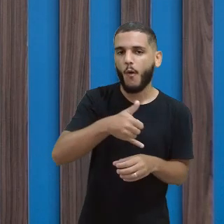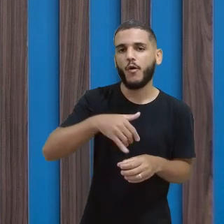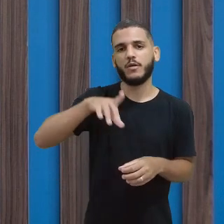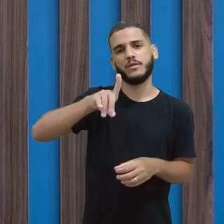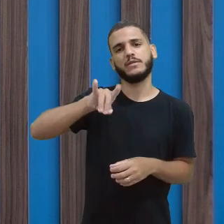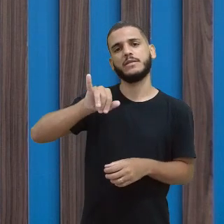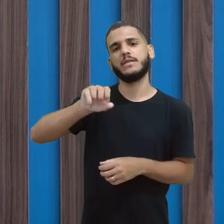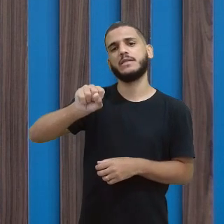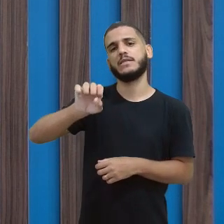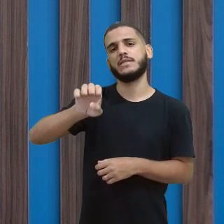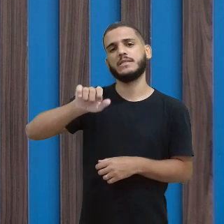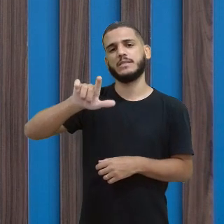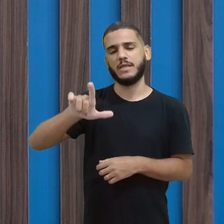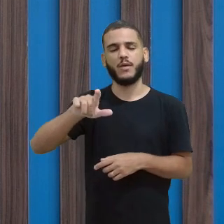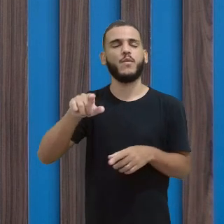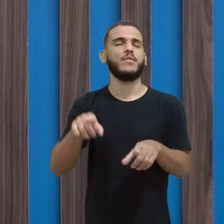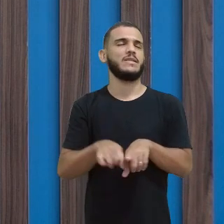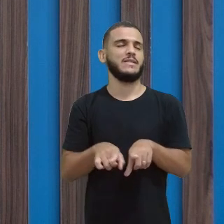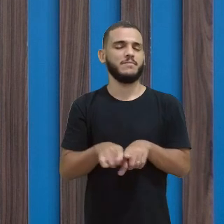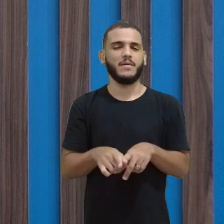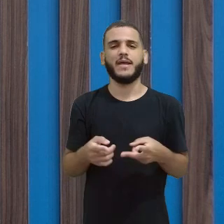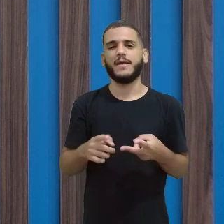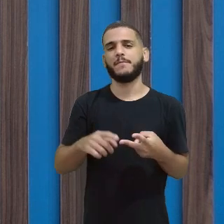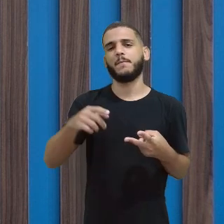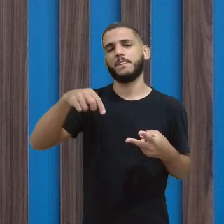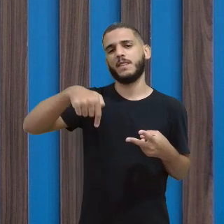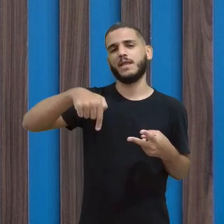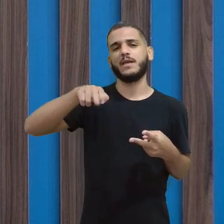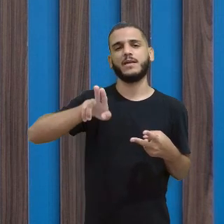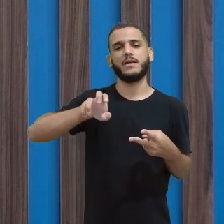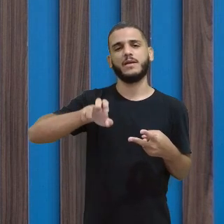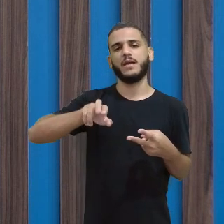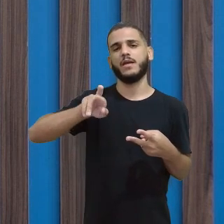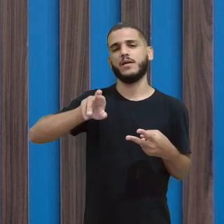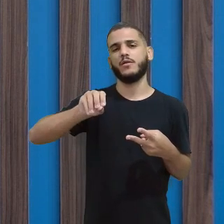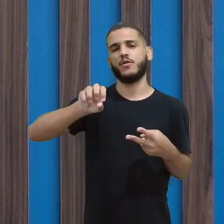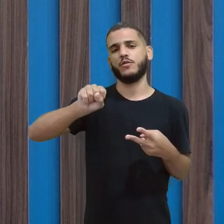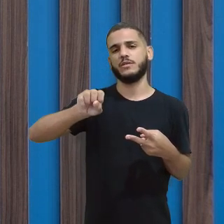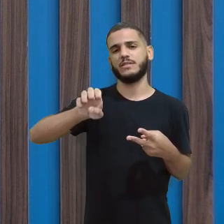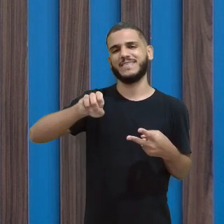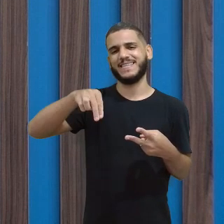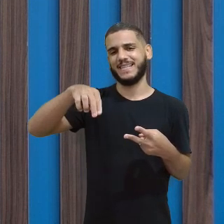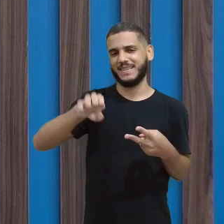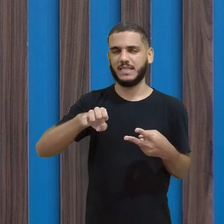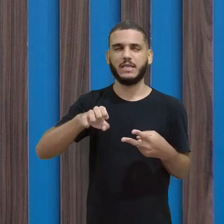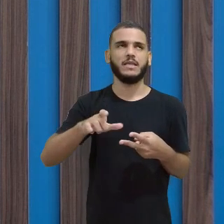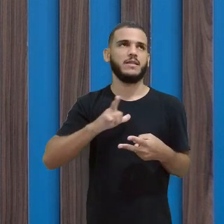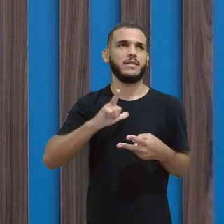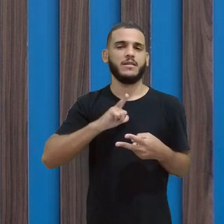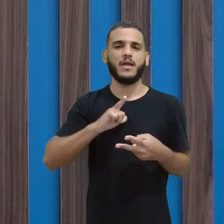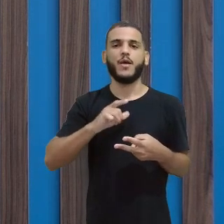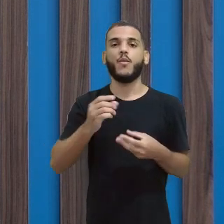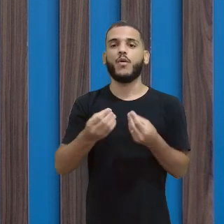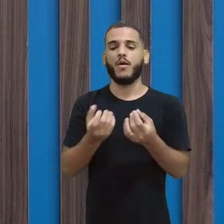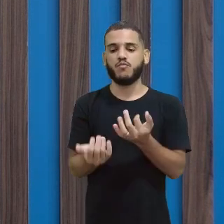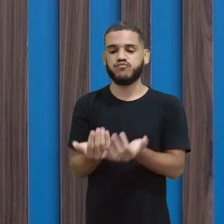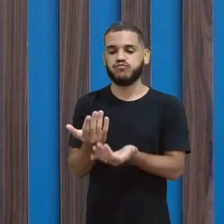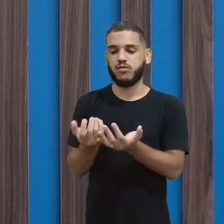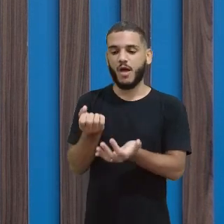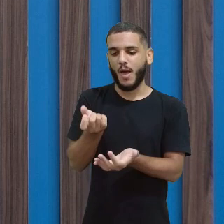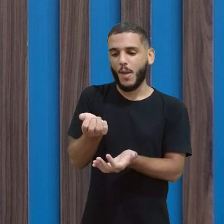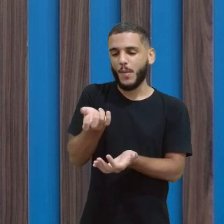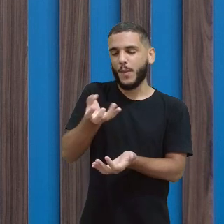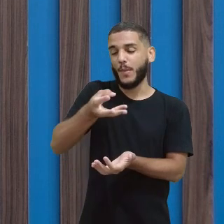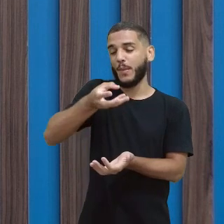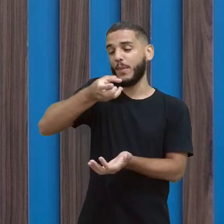Imagina, querosene, imagina. E o cheiro que ficava dentro de casa com a querosene queimando. fumaça, né, menina? Olha, gente, que